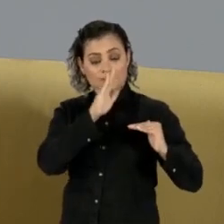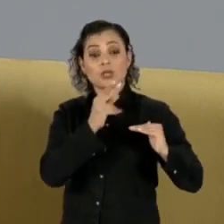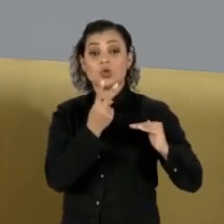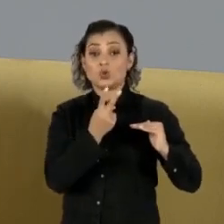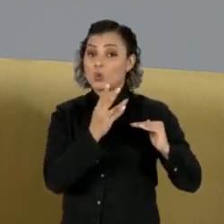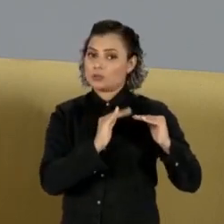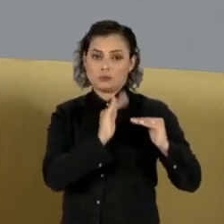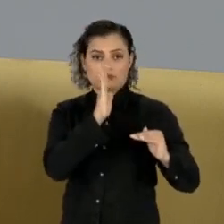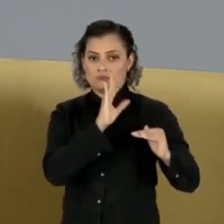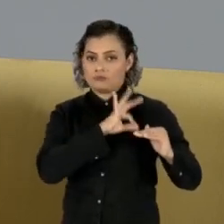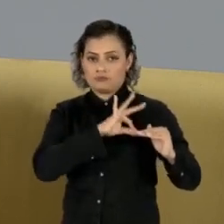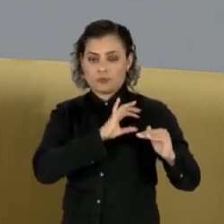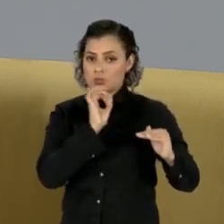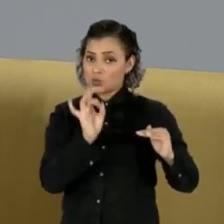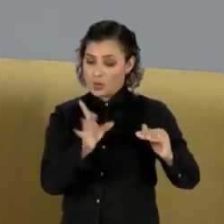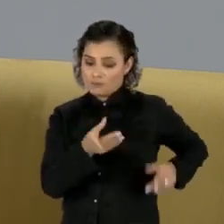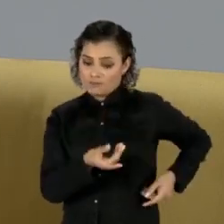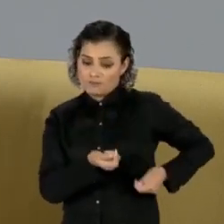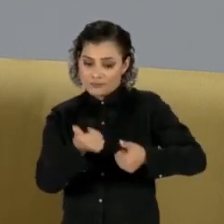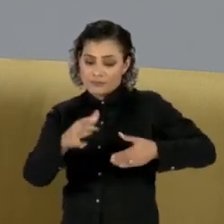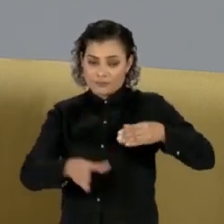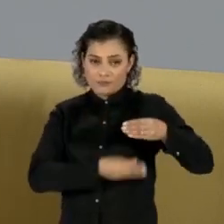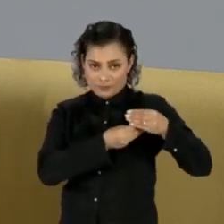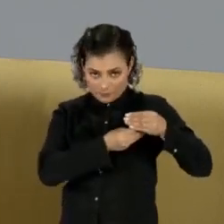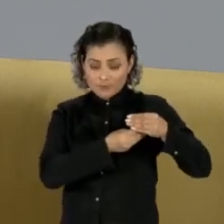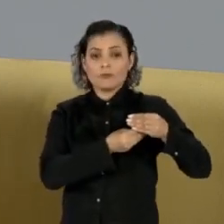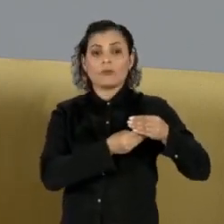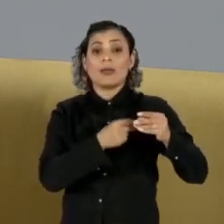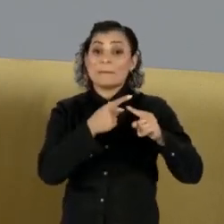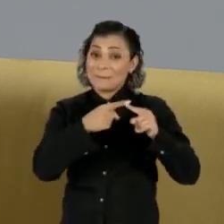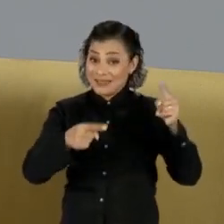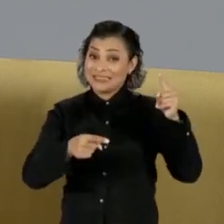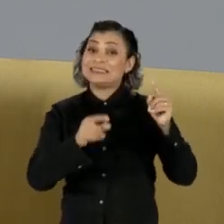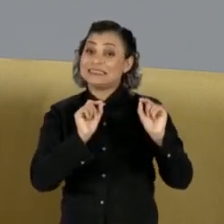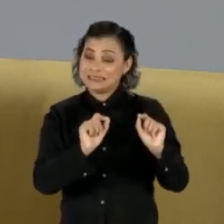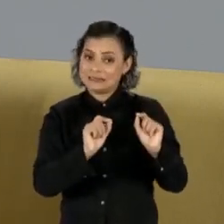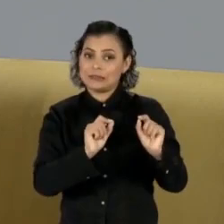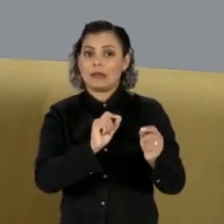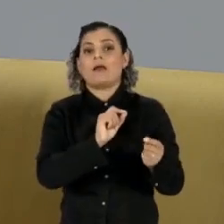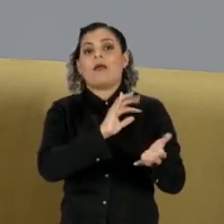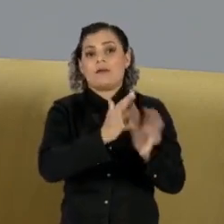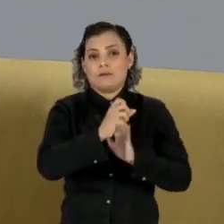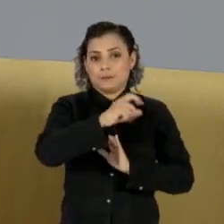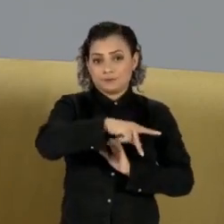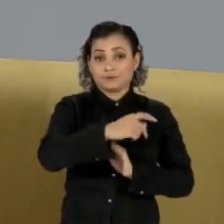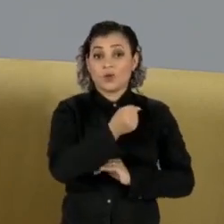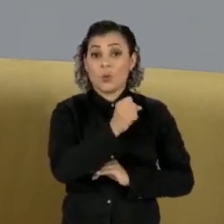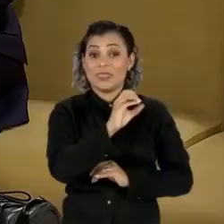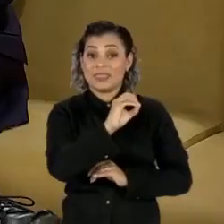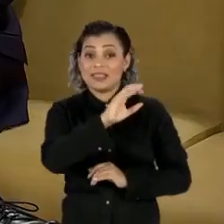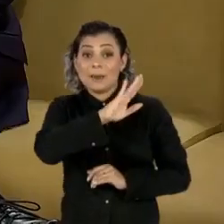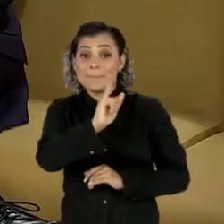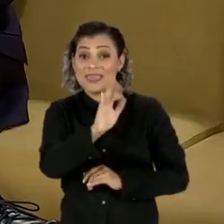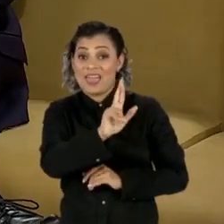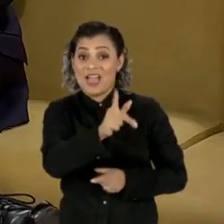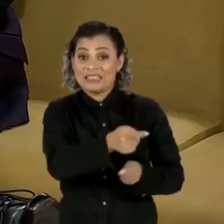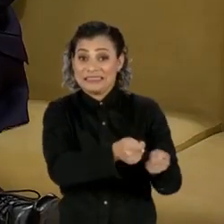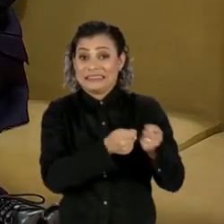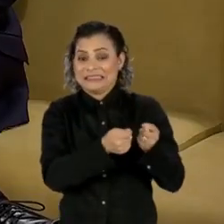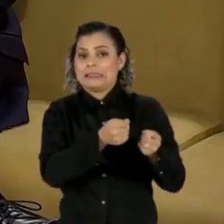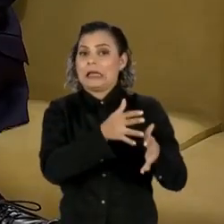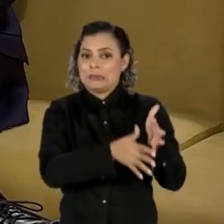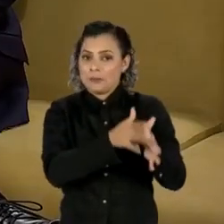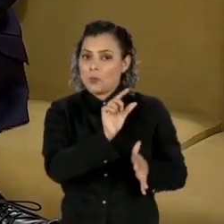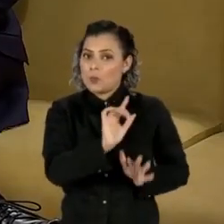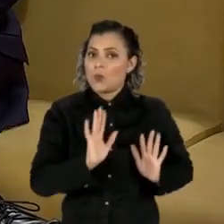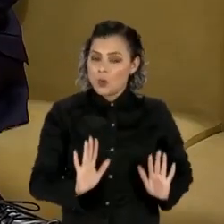salários mínimos. Esta alteração deve desidratar a reforma em cerca de 80 bilhões de reais. Pois é, já a